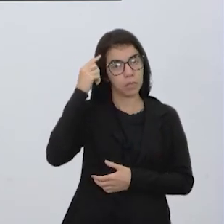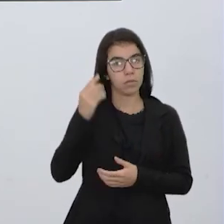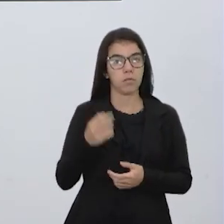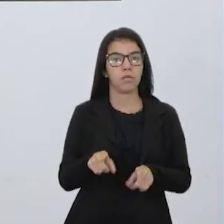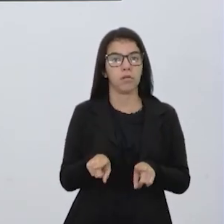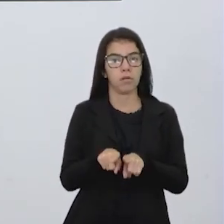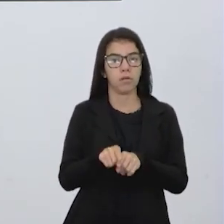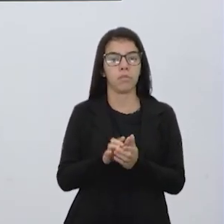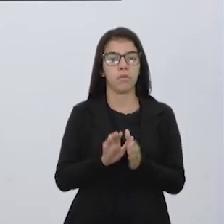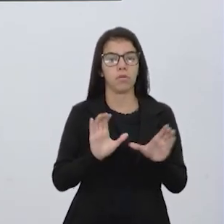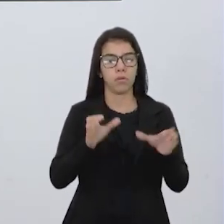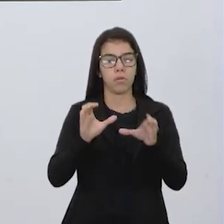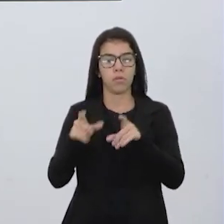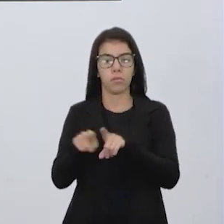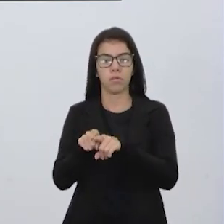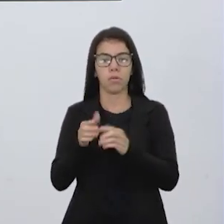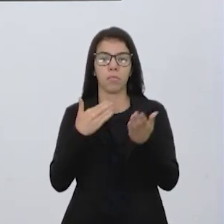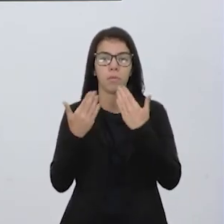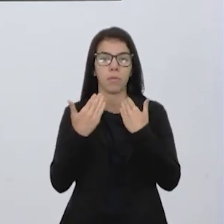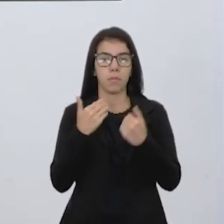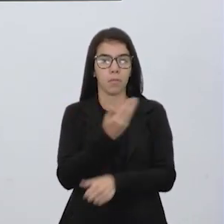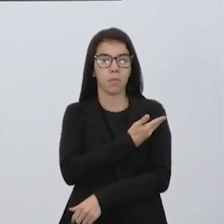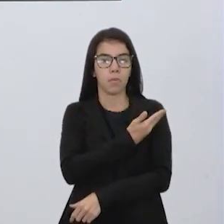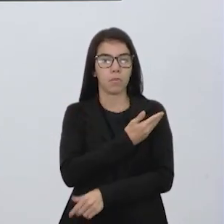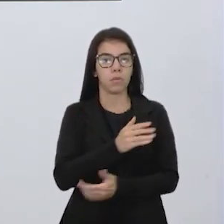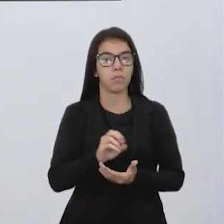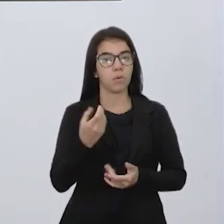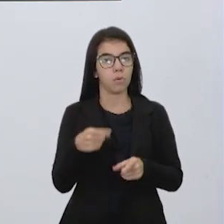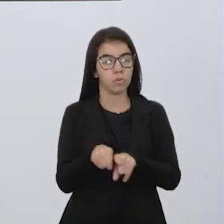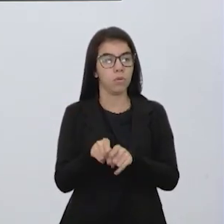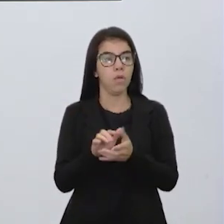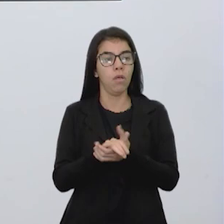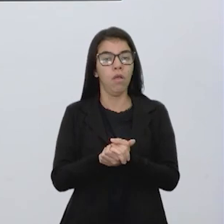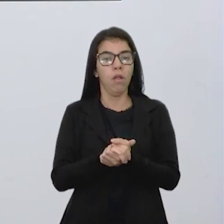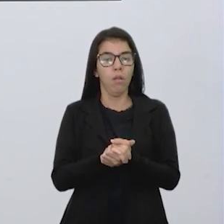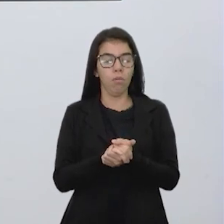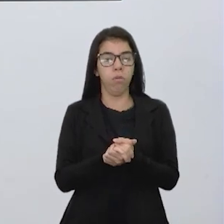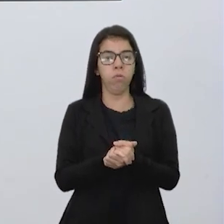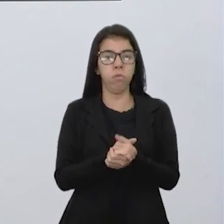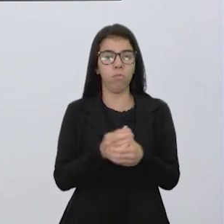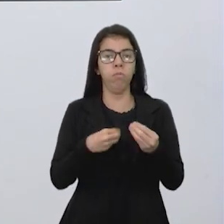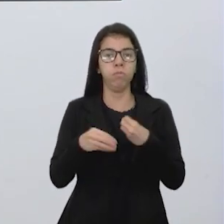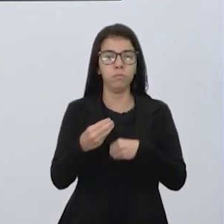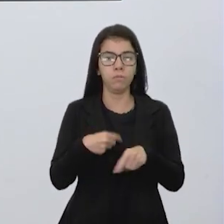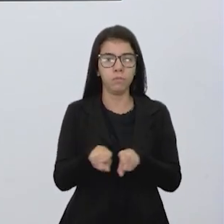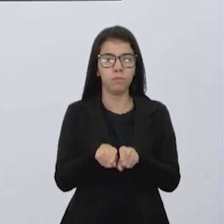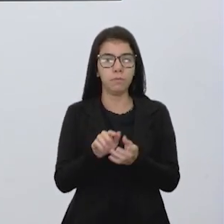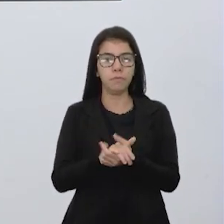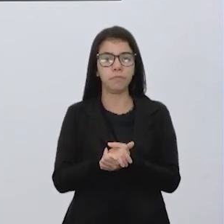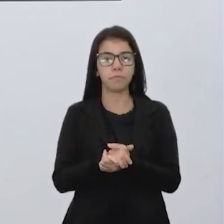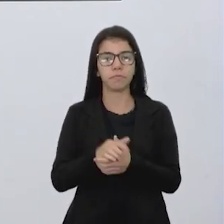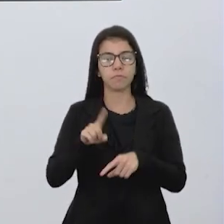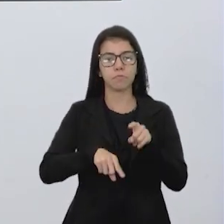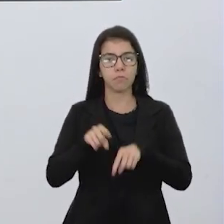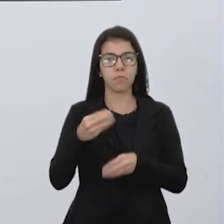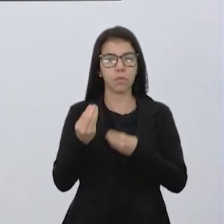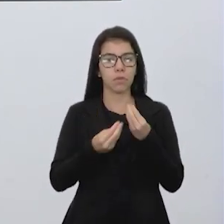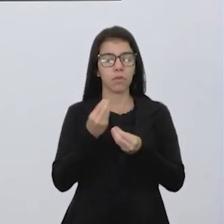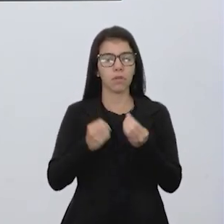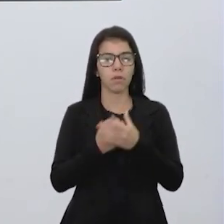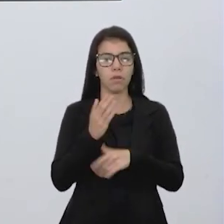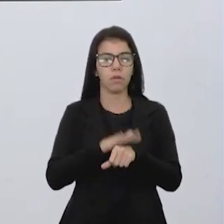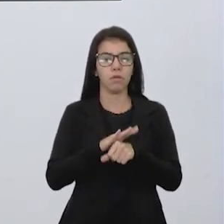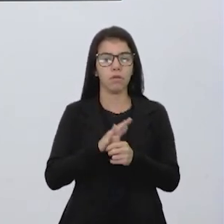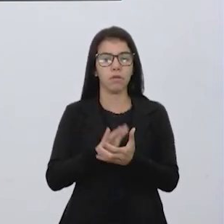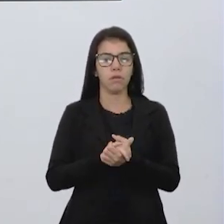grupo, aí vocês podem discutir aqui mesmo com os colegas, tá? Plástico e qualidade de vida. Que material é esse o plástico, né? Como que é feito? Foi falado aí